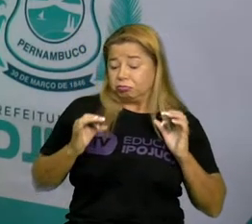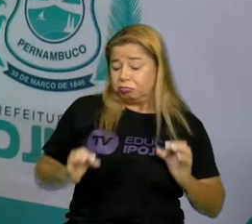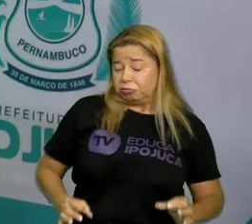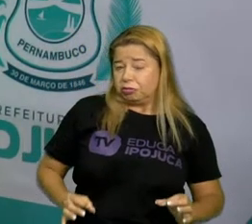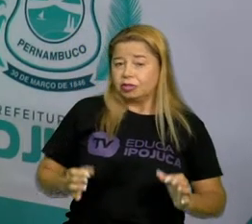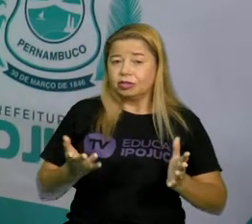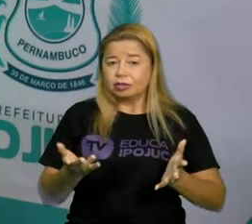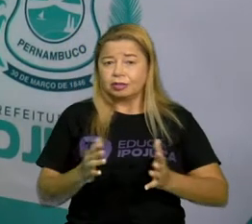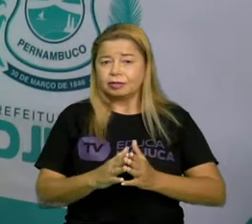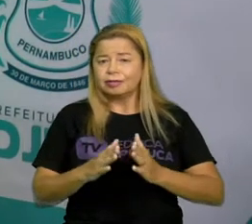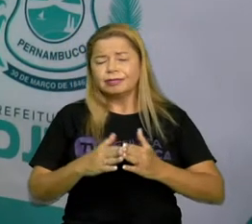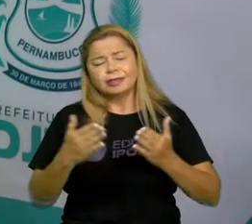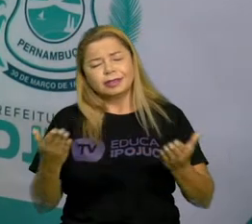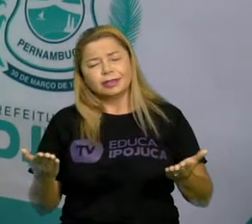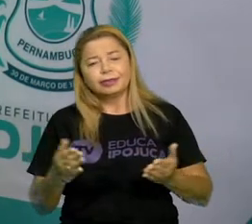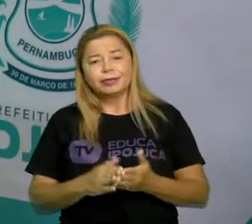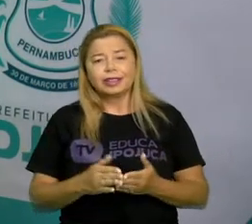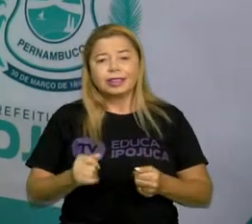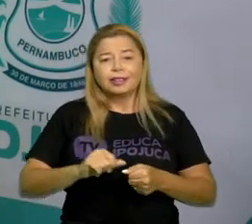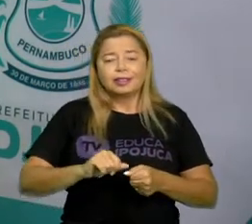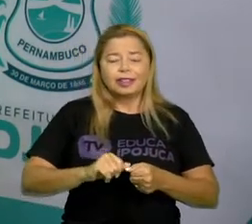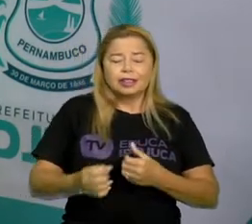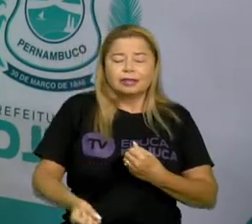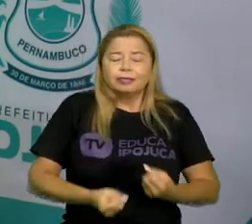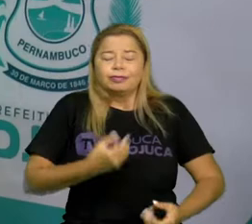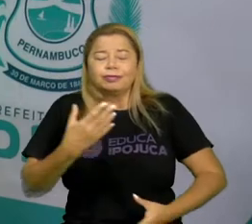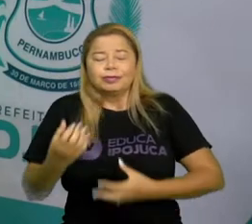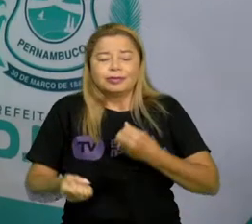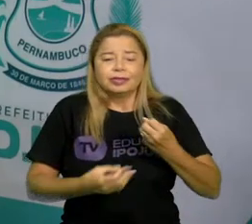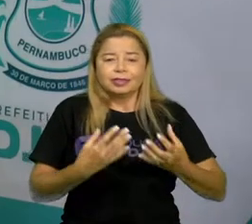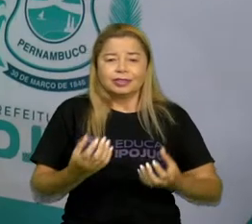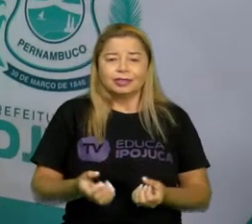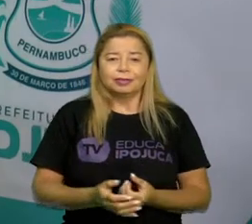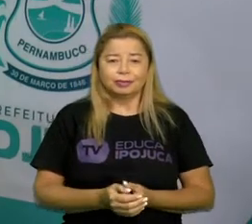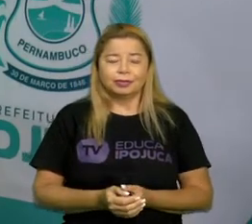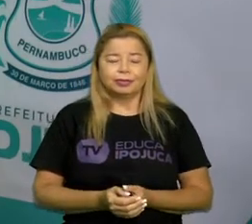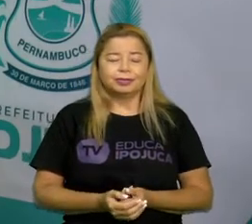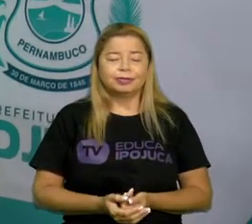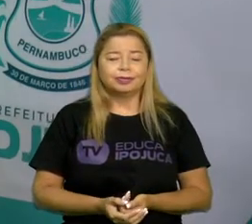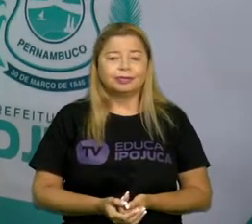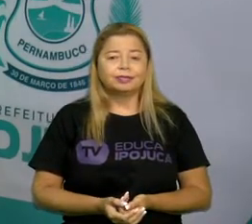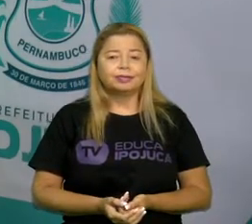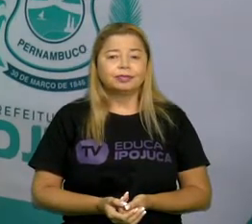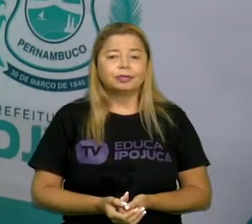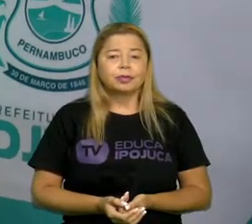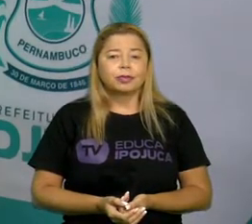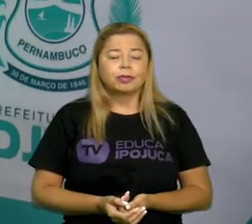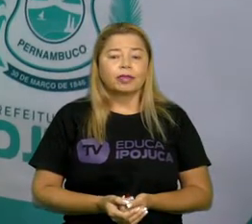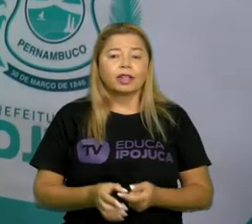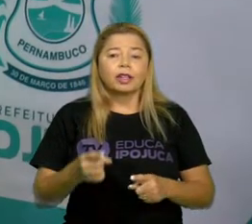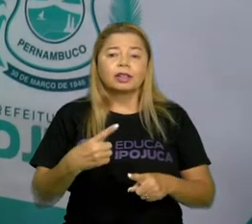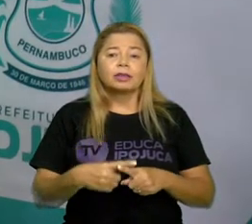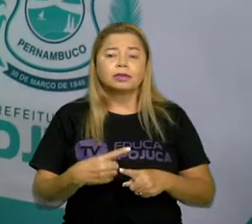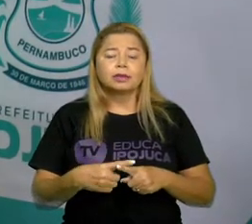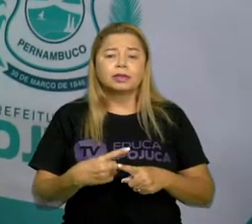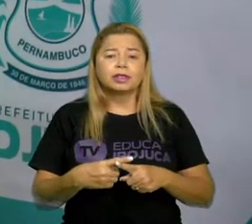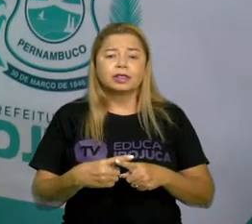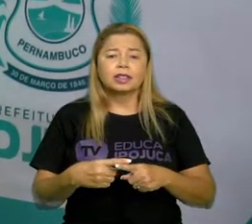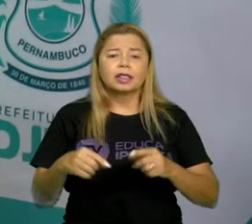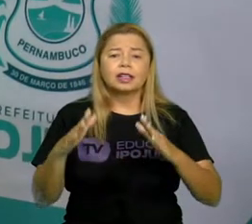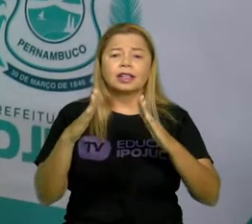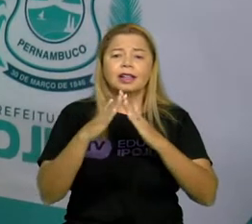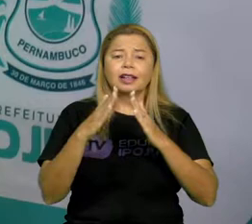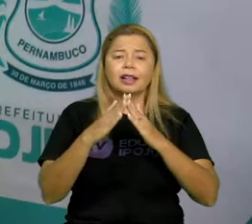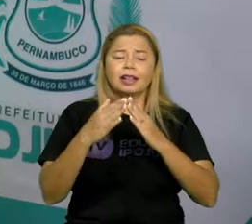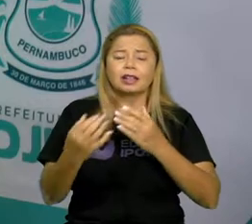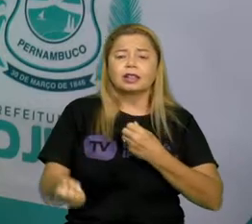poema. Não é isso? E vamos adiante. Por que a casa do poema era